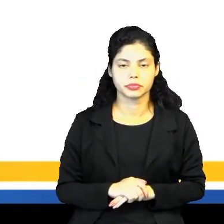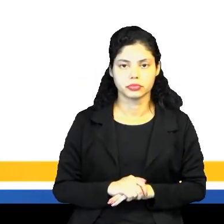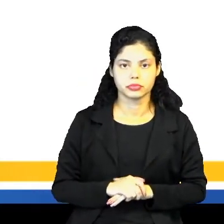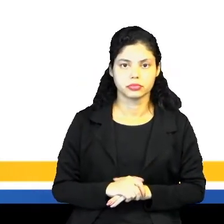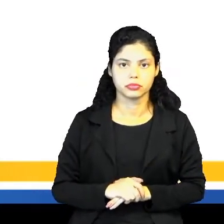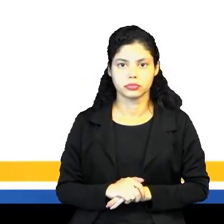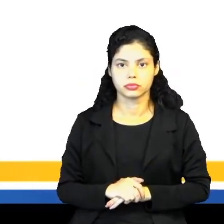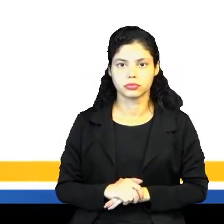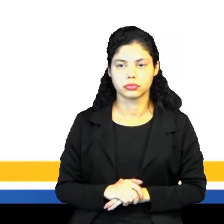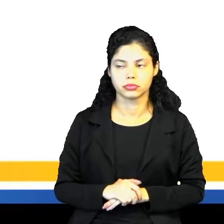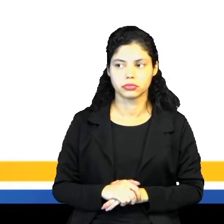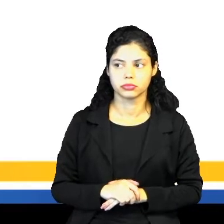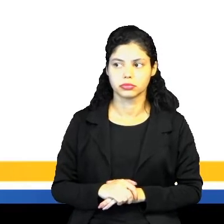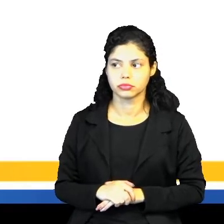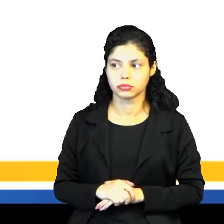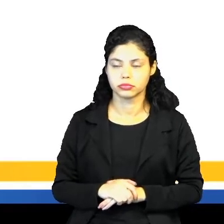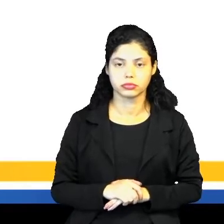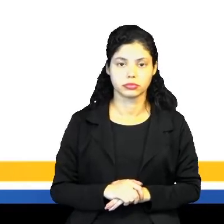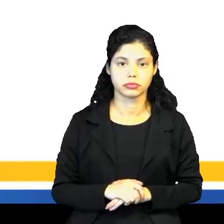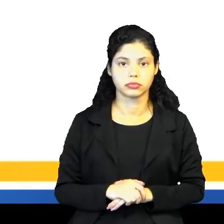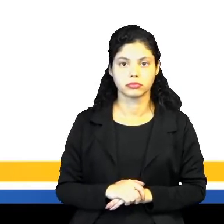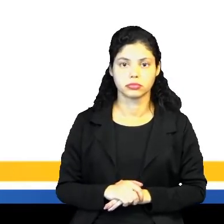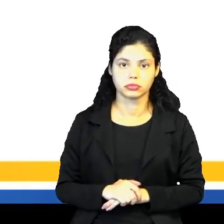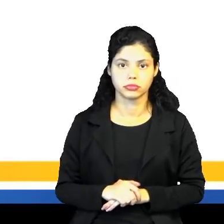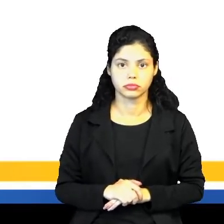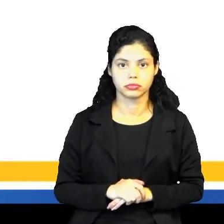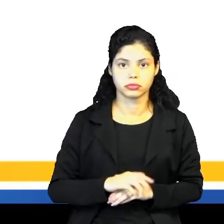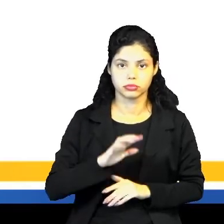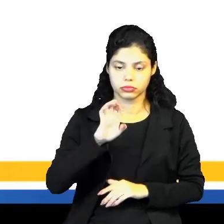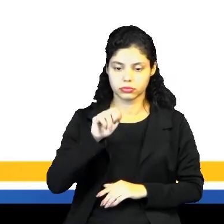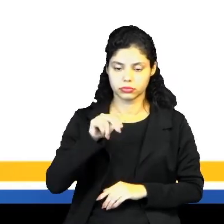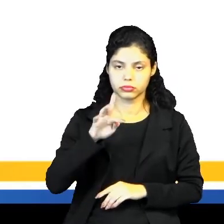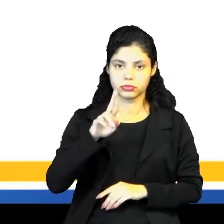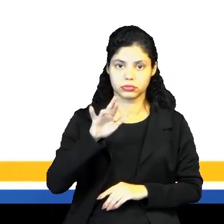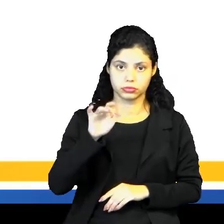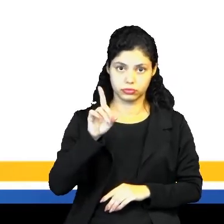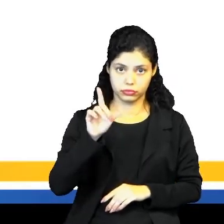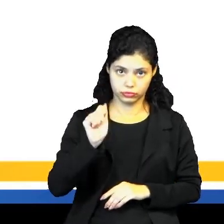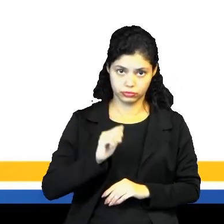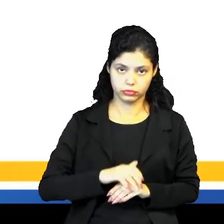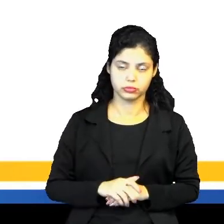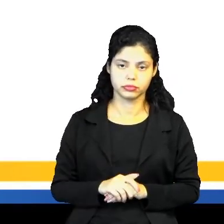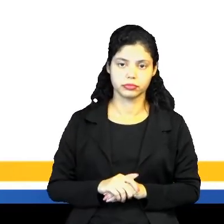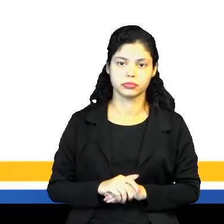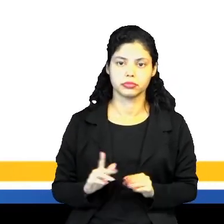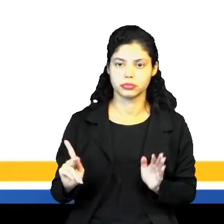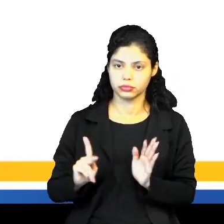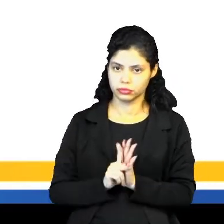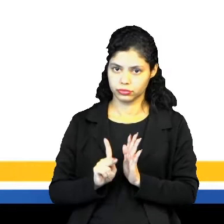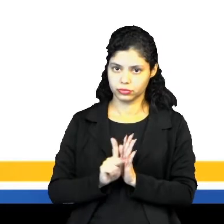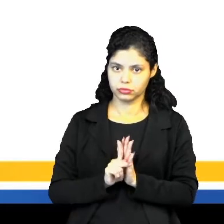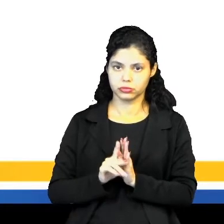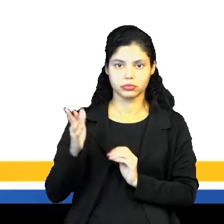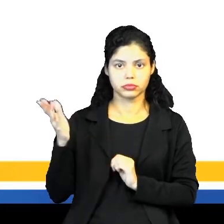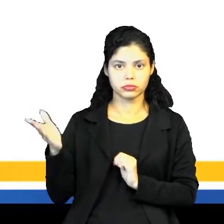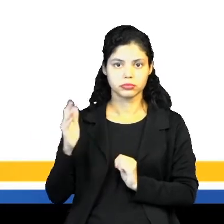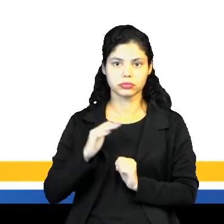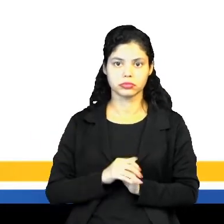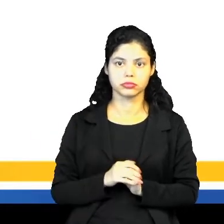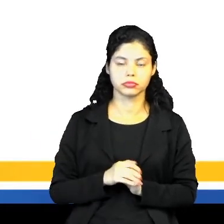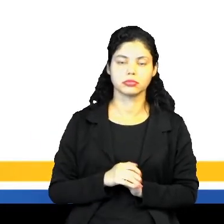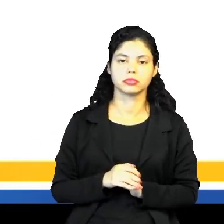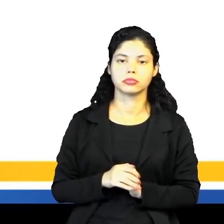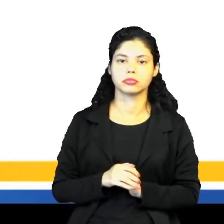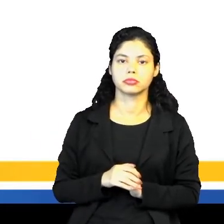ganhar ali uma certa ênfase. Aí nós temos a entrada, né? A entrada é justamente, né? Onde